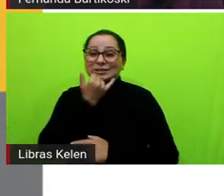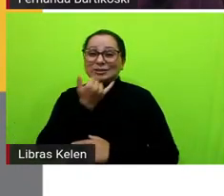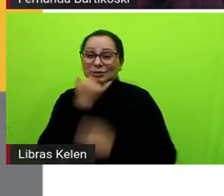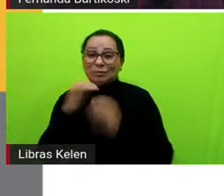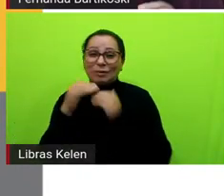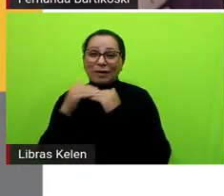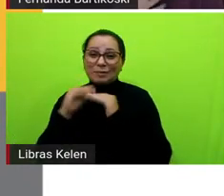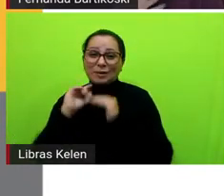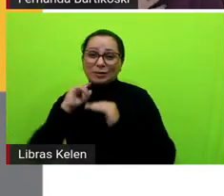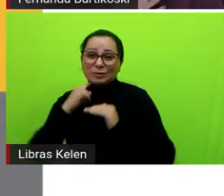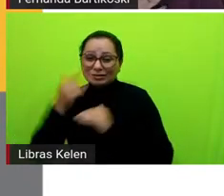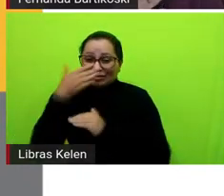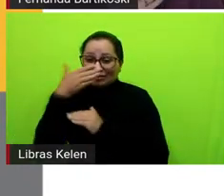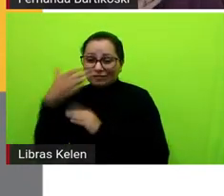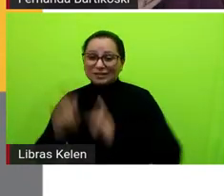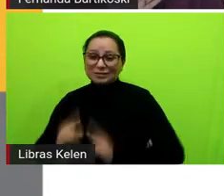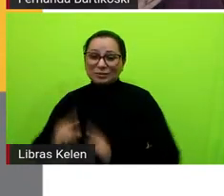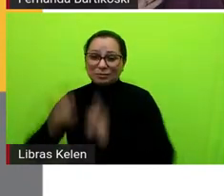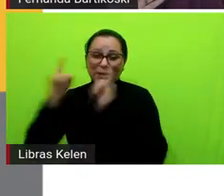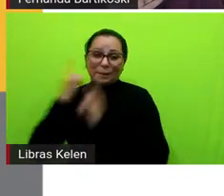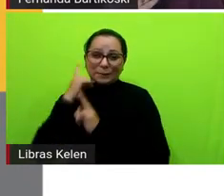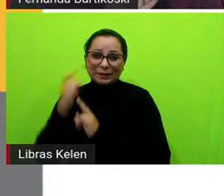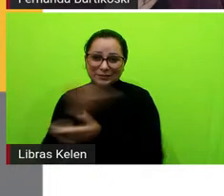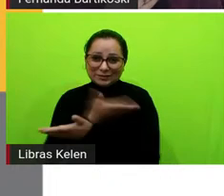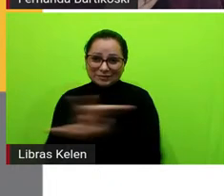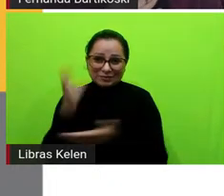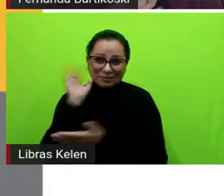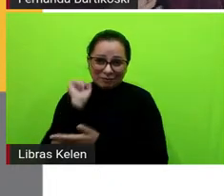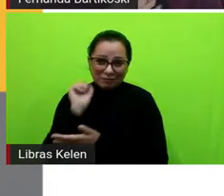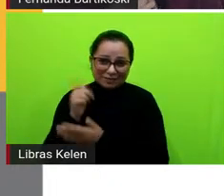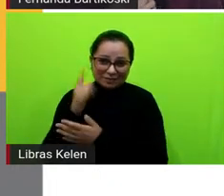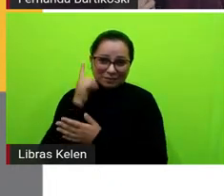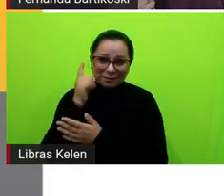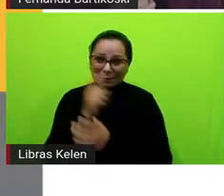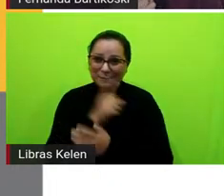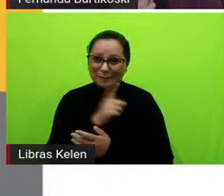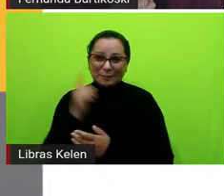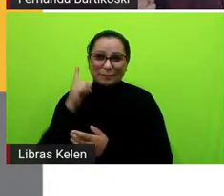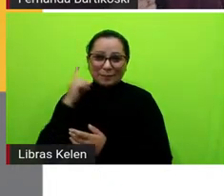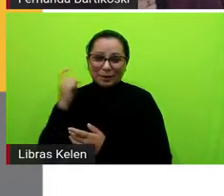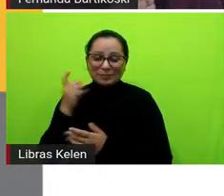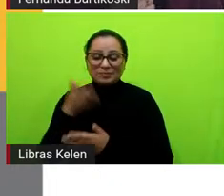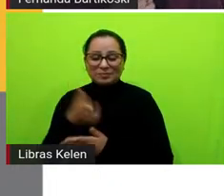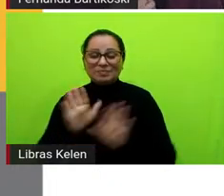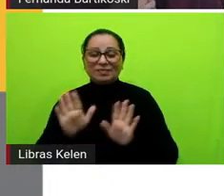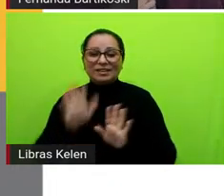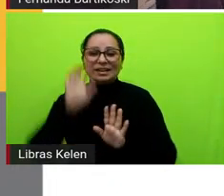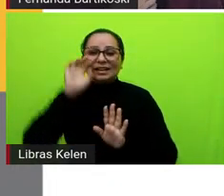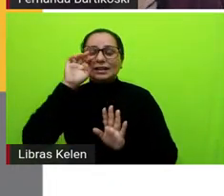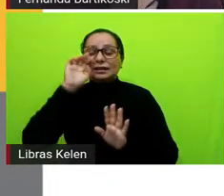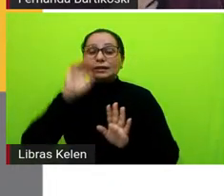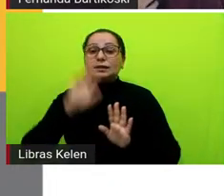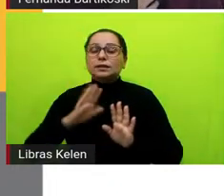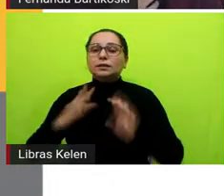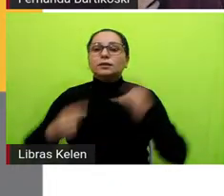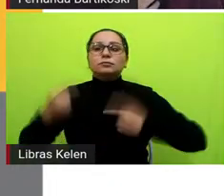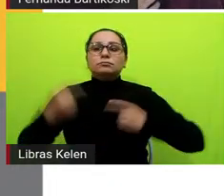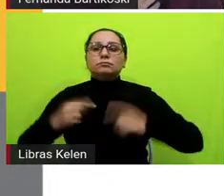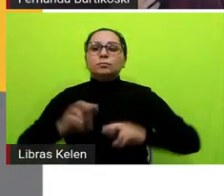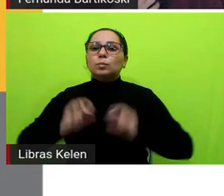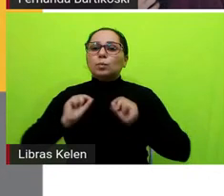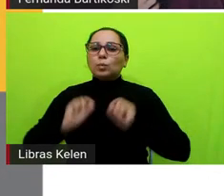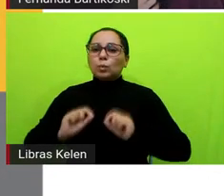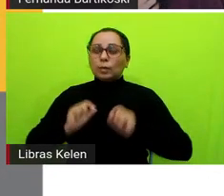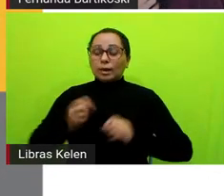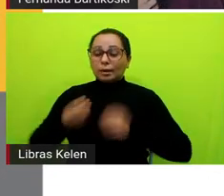frente do prédio que eu não sei se vocês estão ouvindo então a discussão aqui sobre como essa